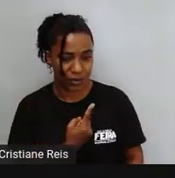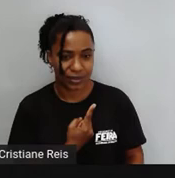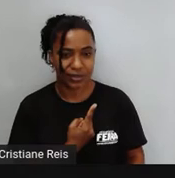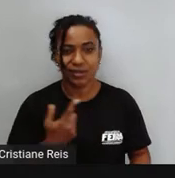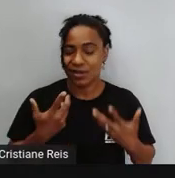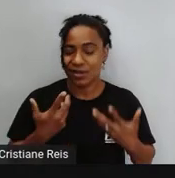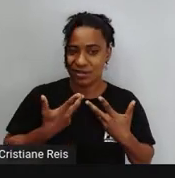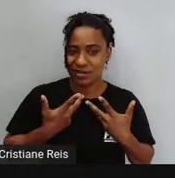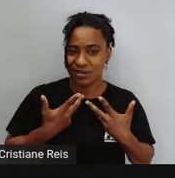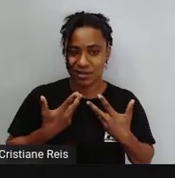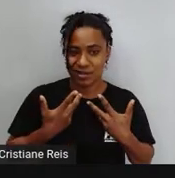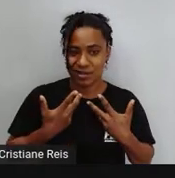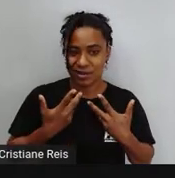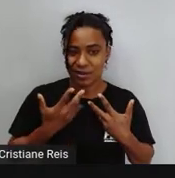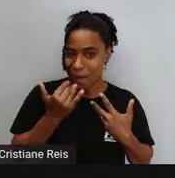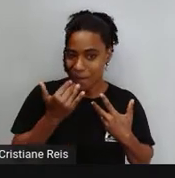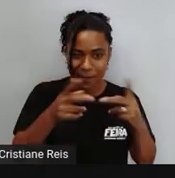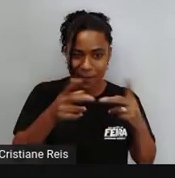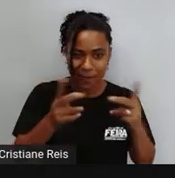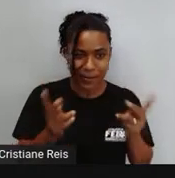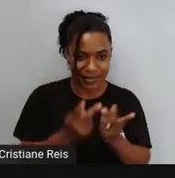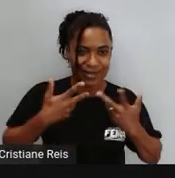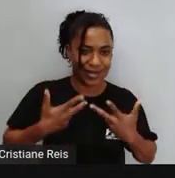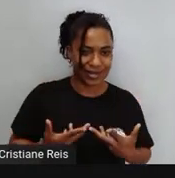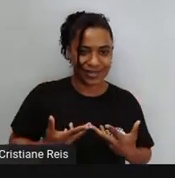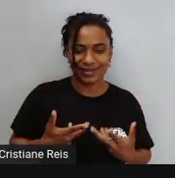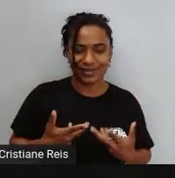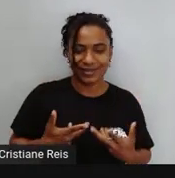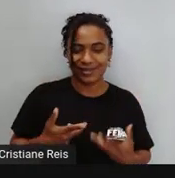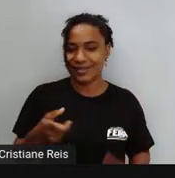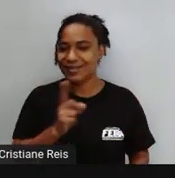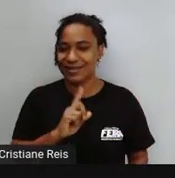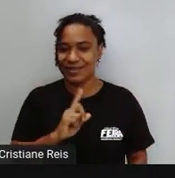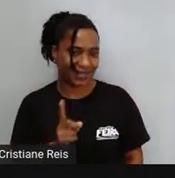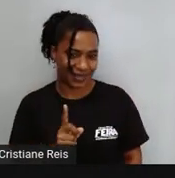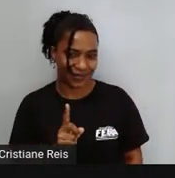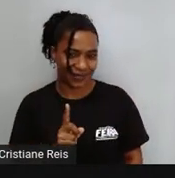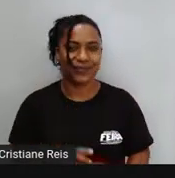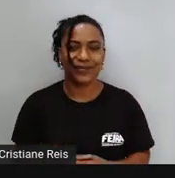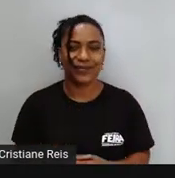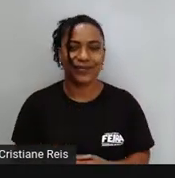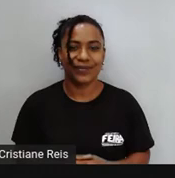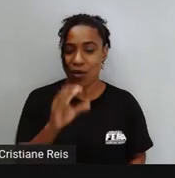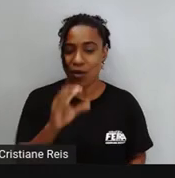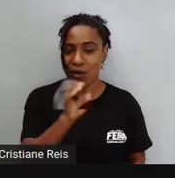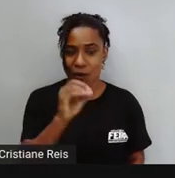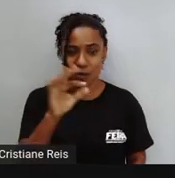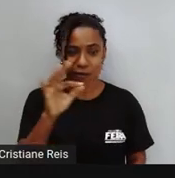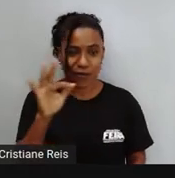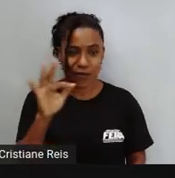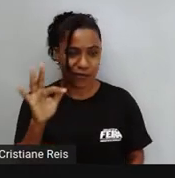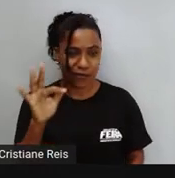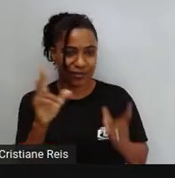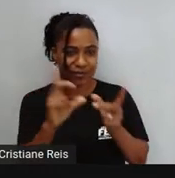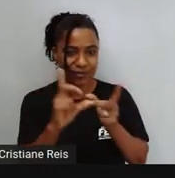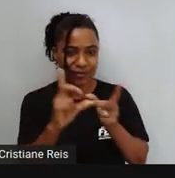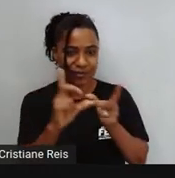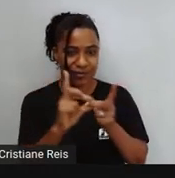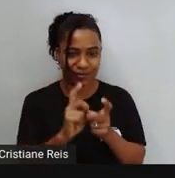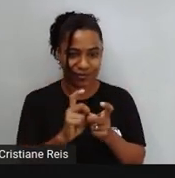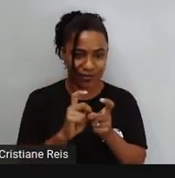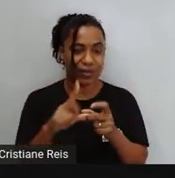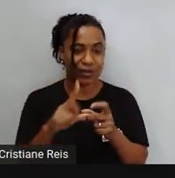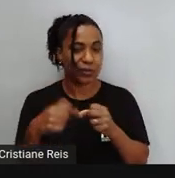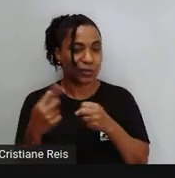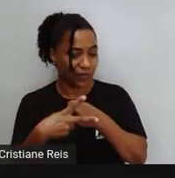comer pizza Então a preposição aqui é Of Logo depois o verbo comer E a terminação